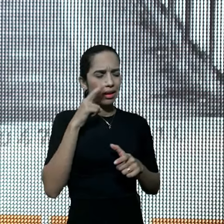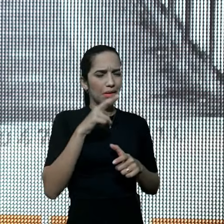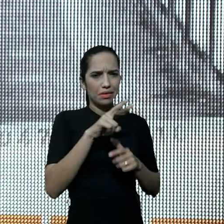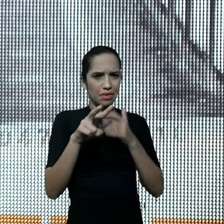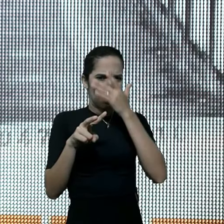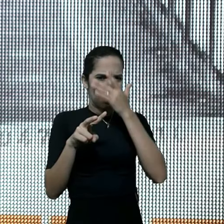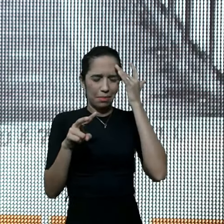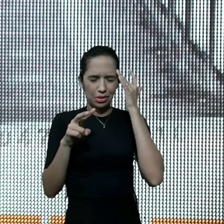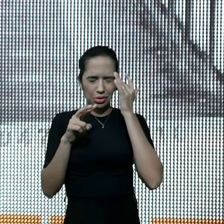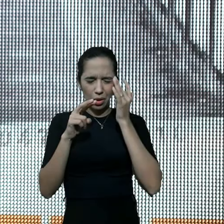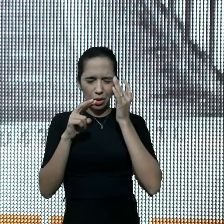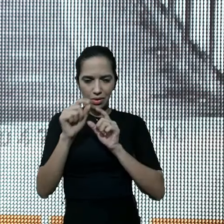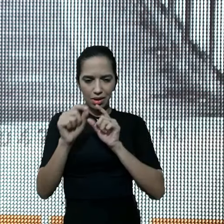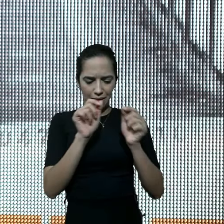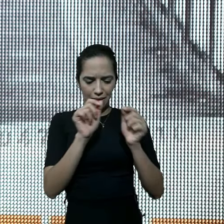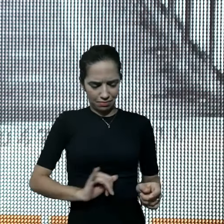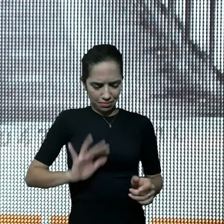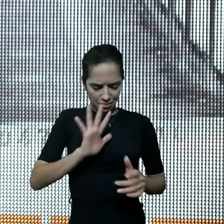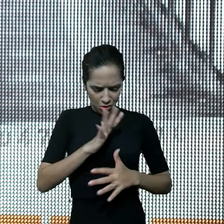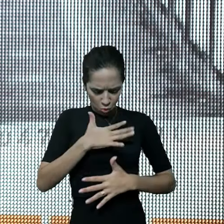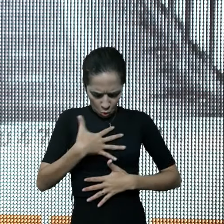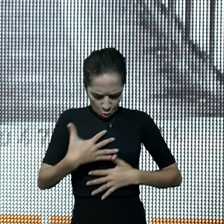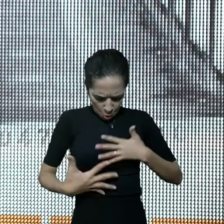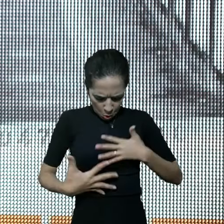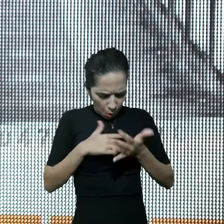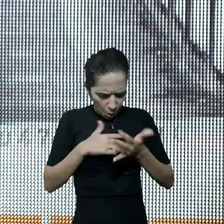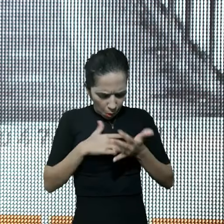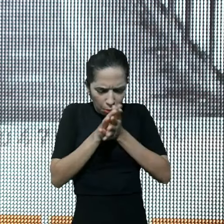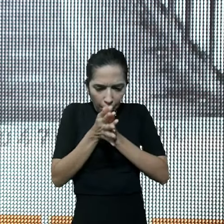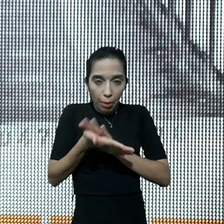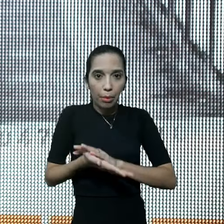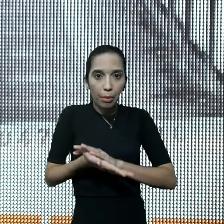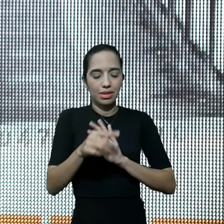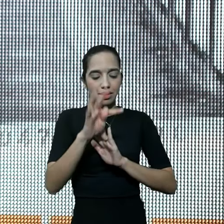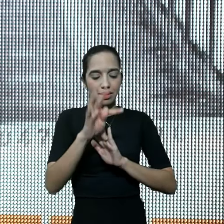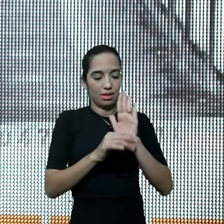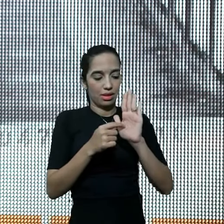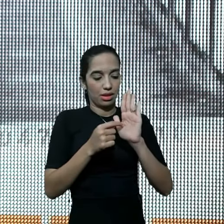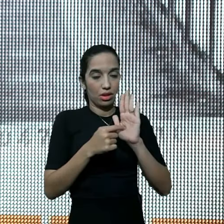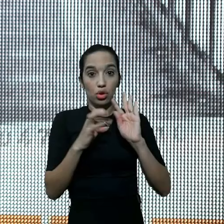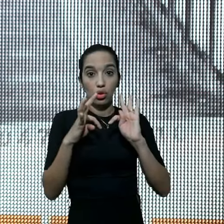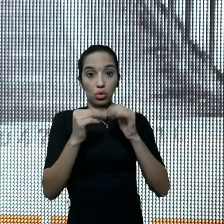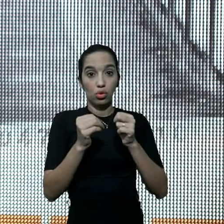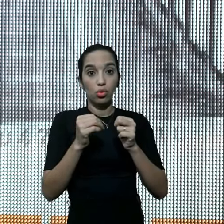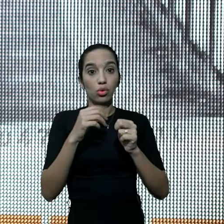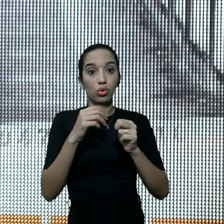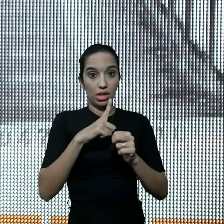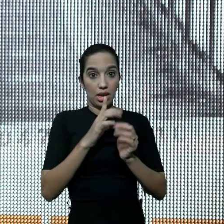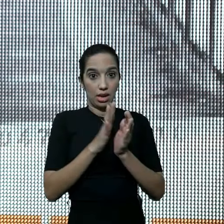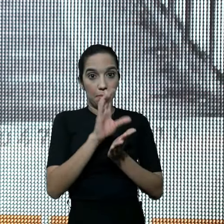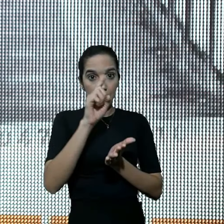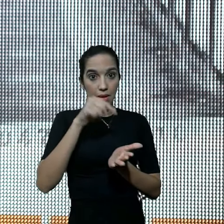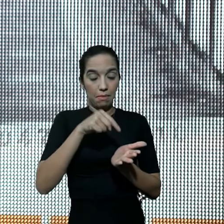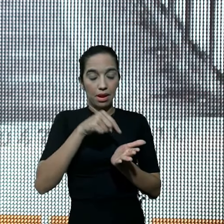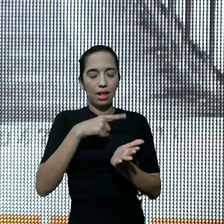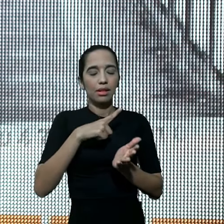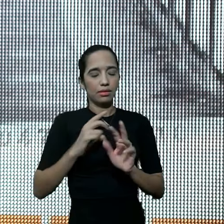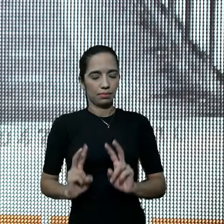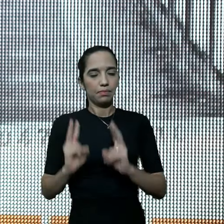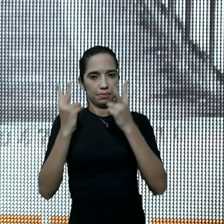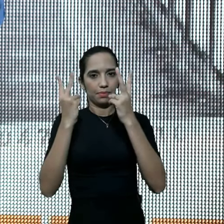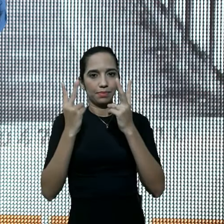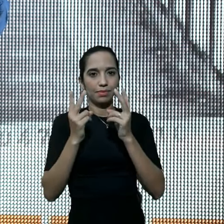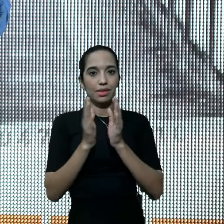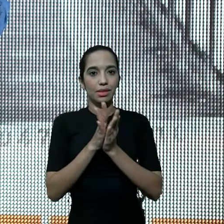desfiguradas, e esse texto não é à toa, porque tudo que está na Bíblia, tem um princípio e um valor, a